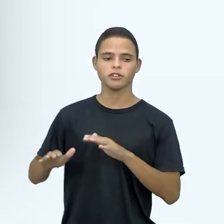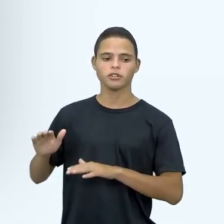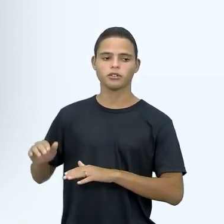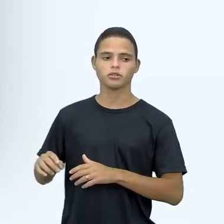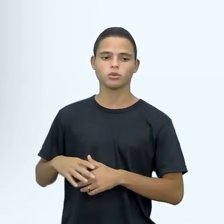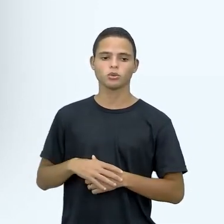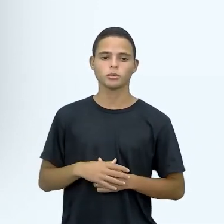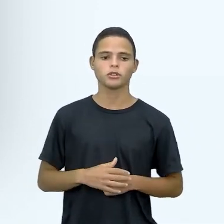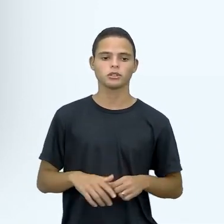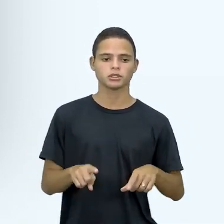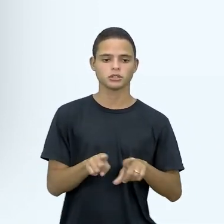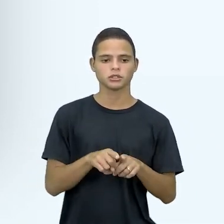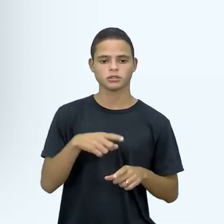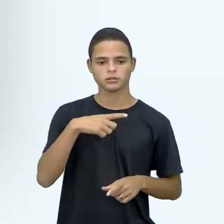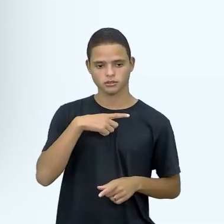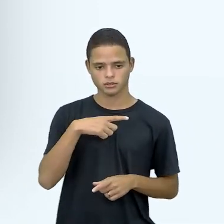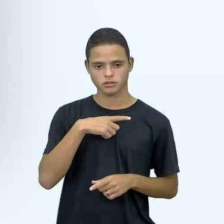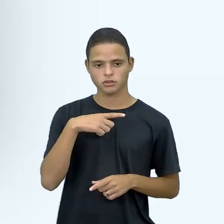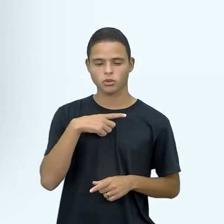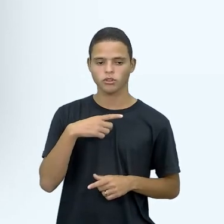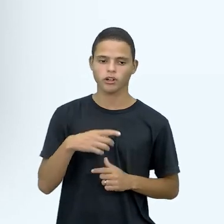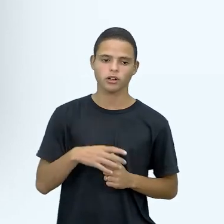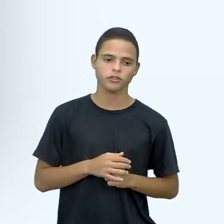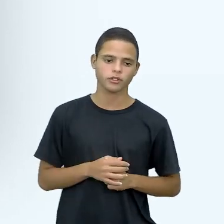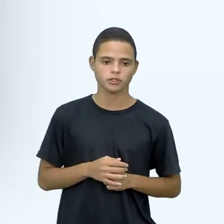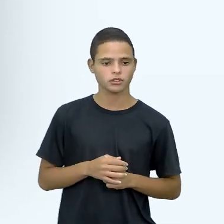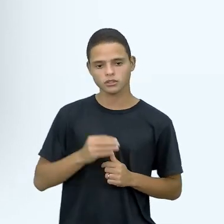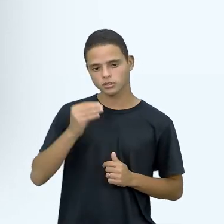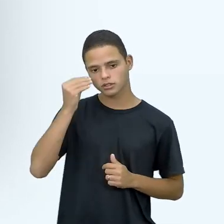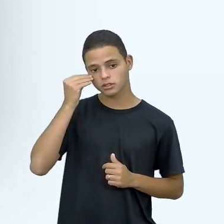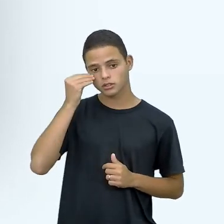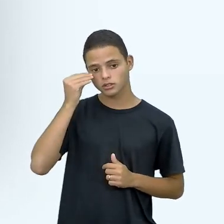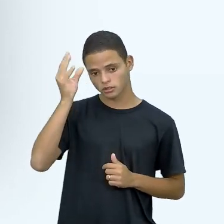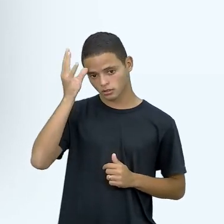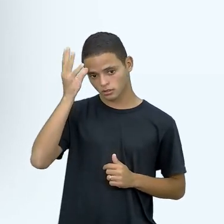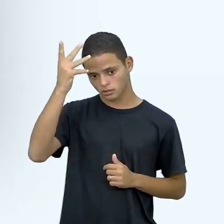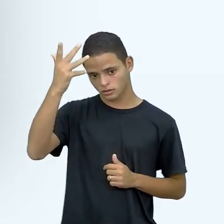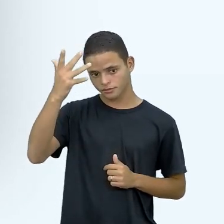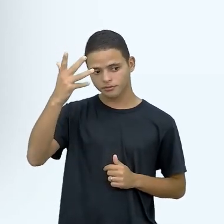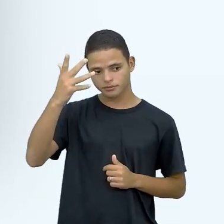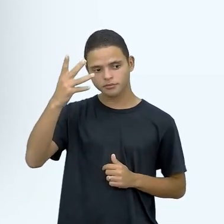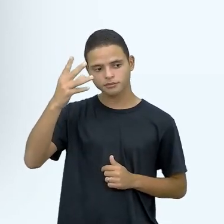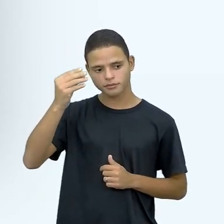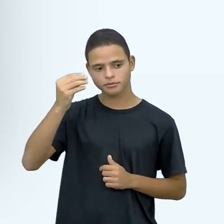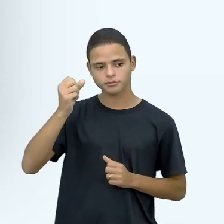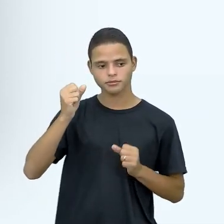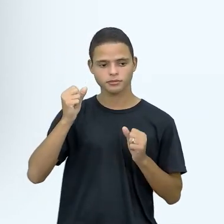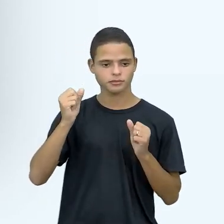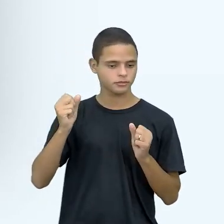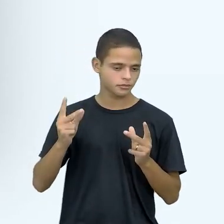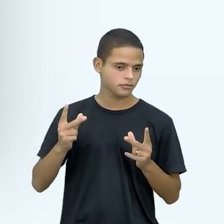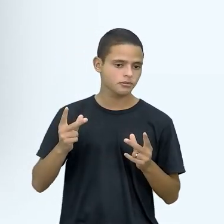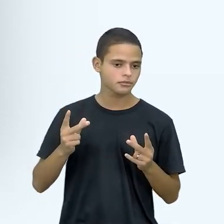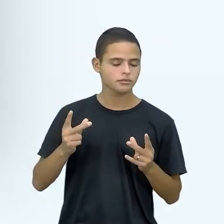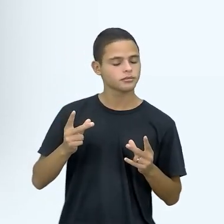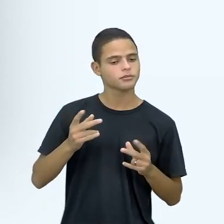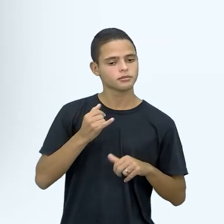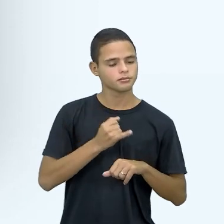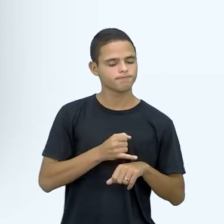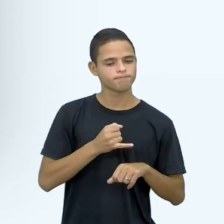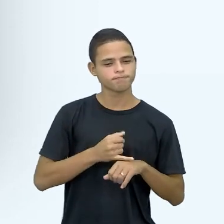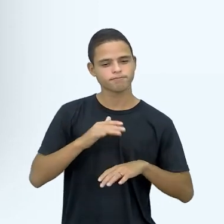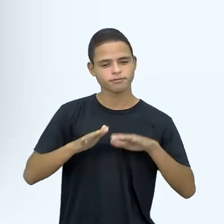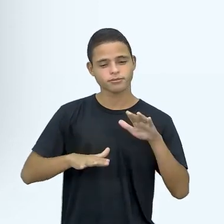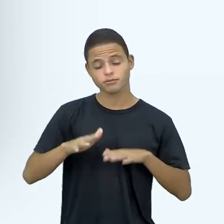ou de tipo de anemia para ela, para tentar ser corrigido, né, para tentar equilibrar o ferro, né, em caso extremo,